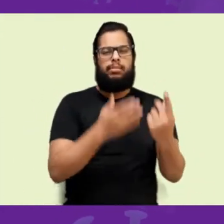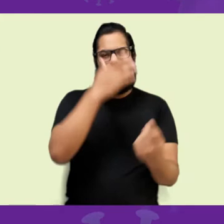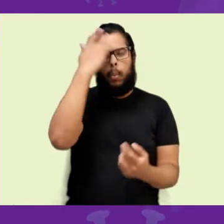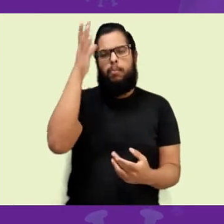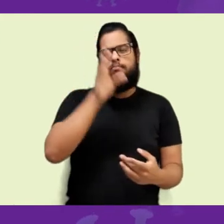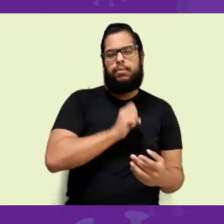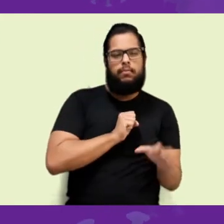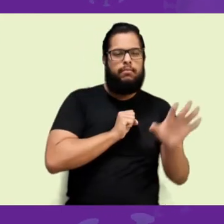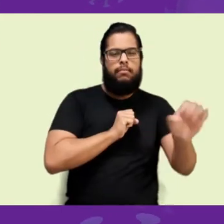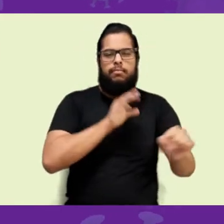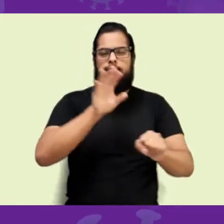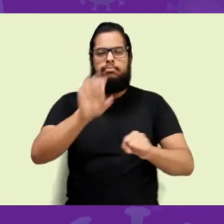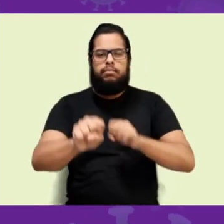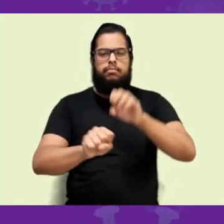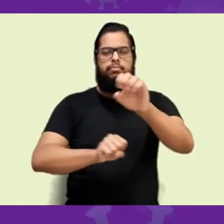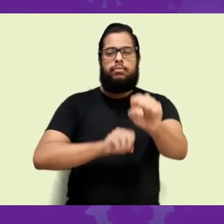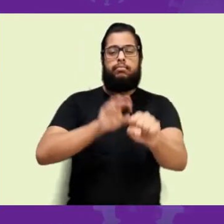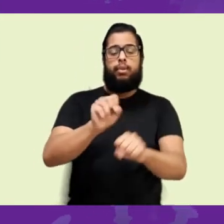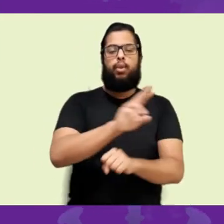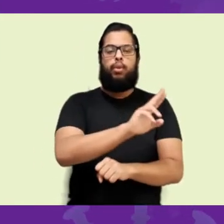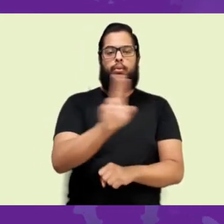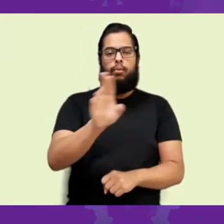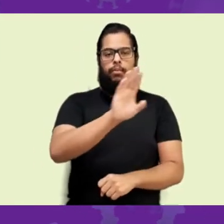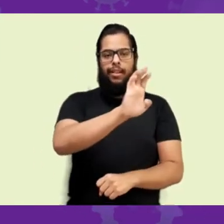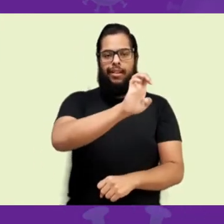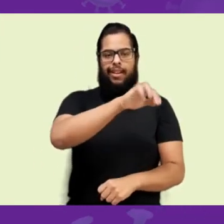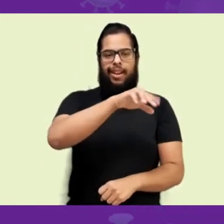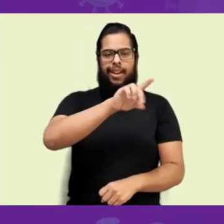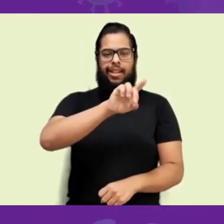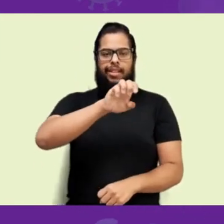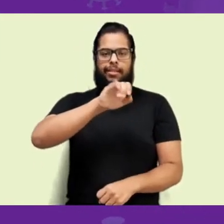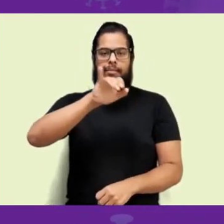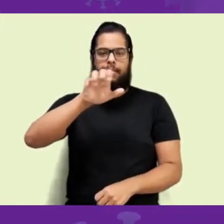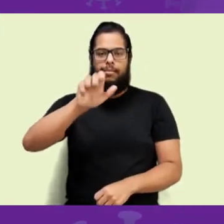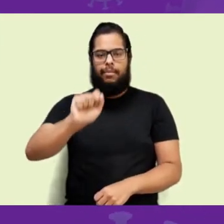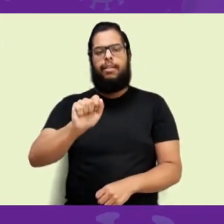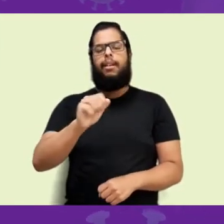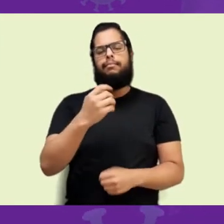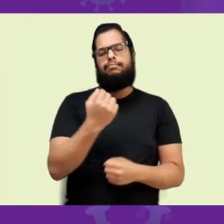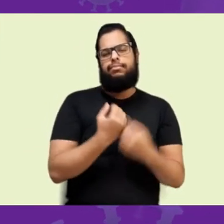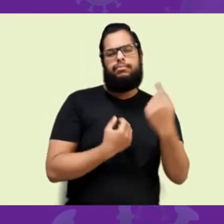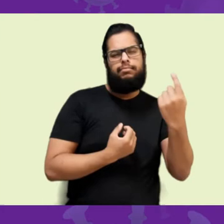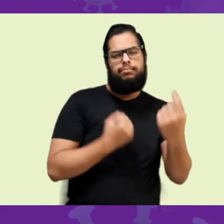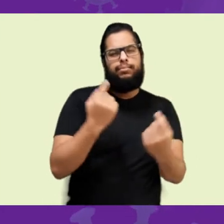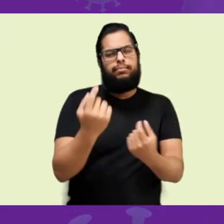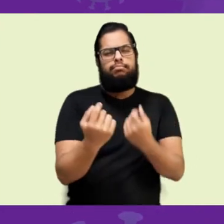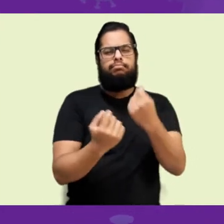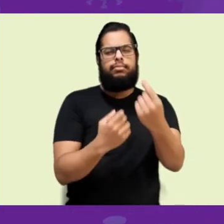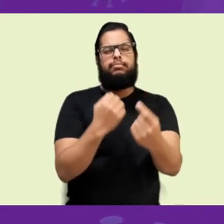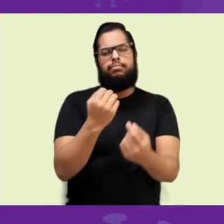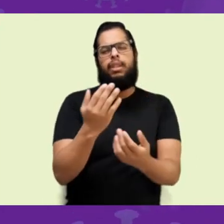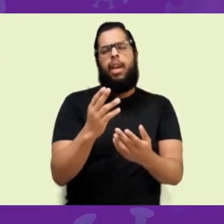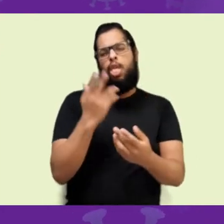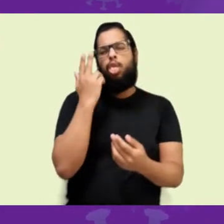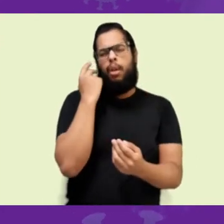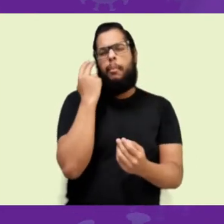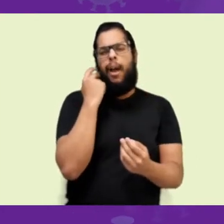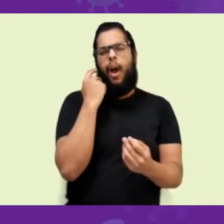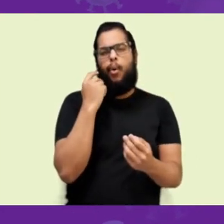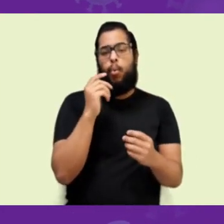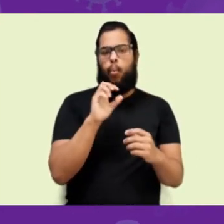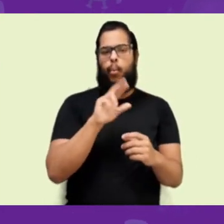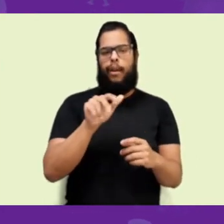casos que, frequentemente, é sempre aquele esperado, nunca faz aqueles picos agudos. Então, esses picos agudos, que a gente está chamando de onda.